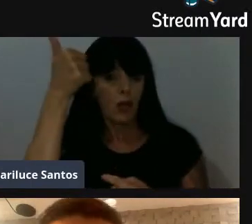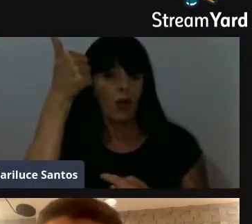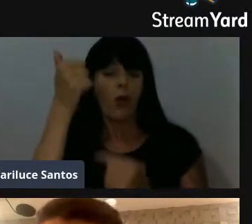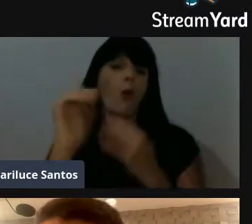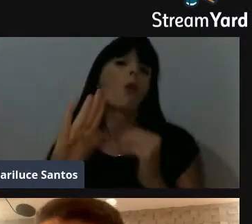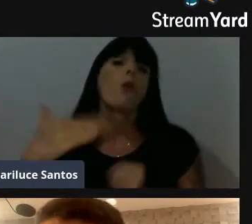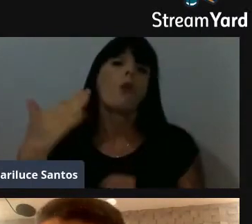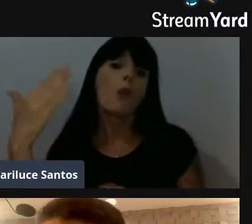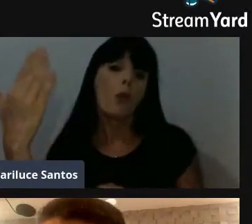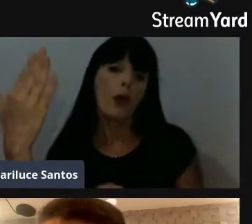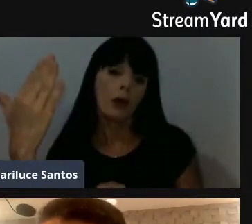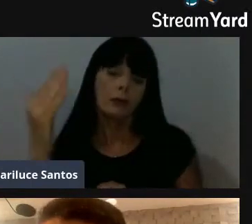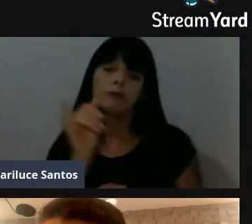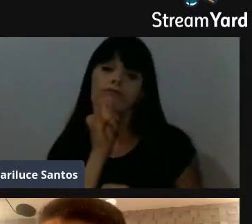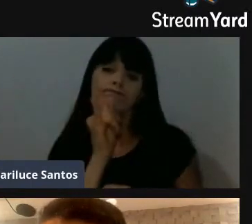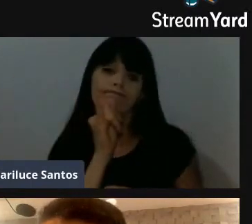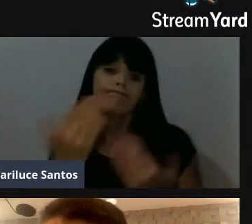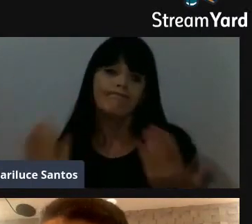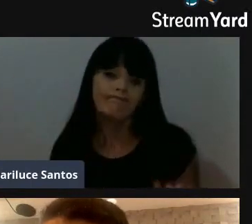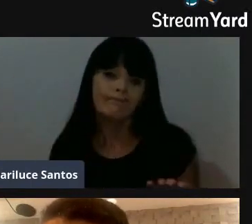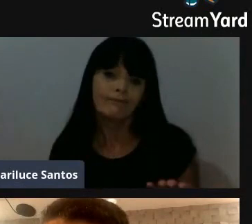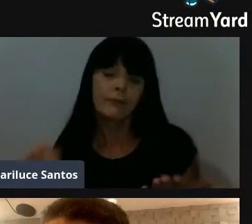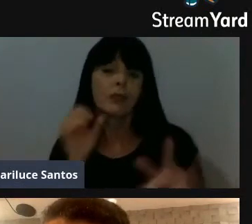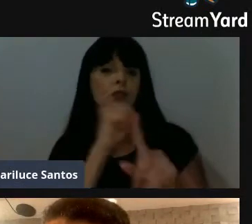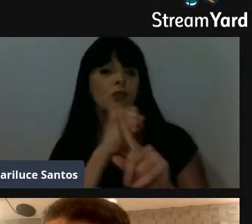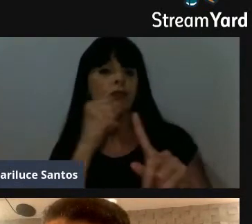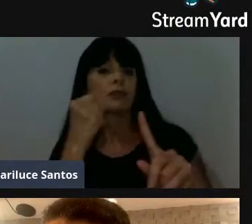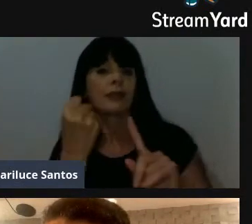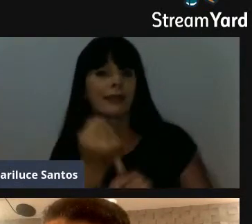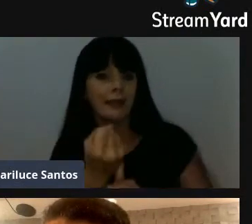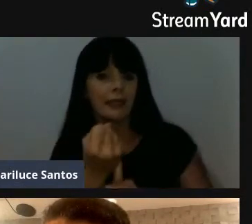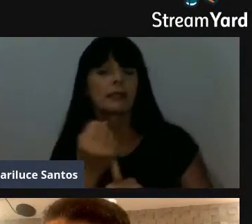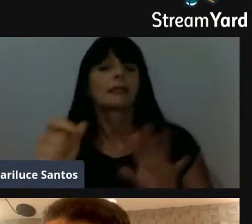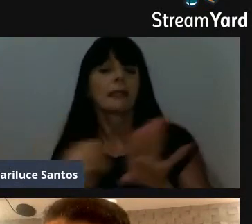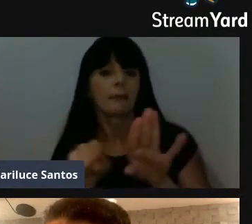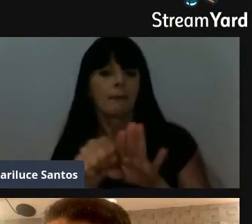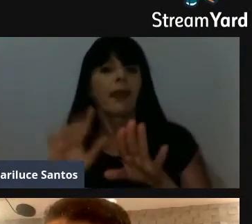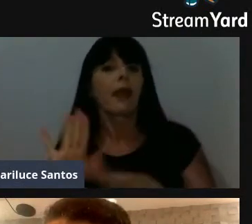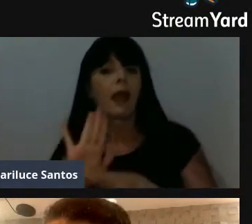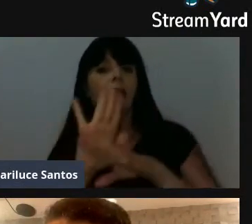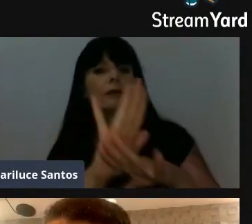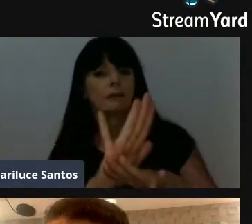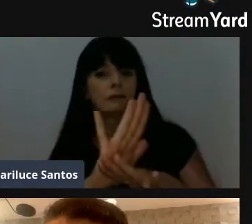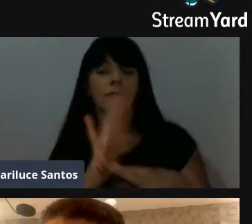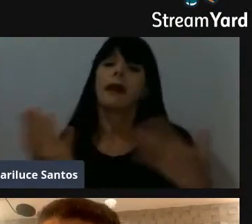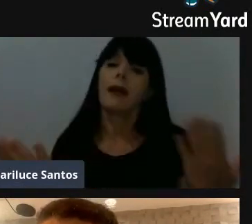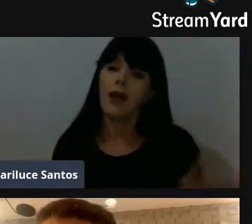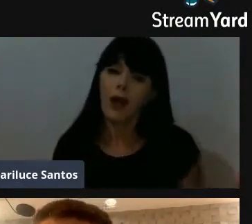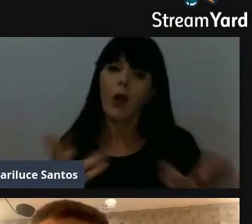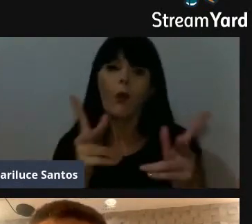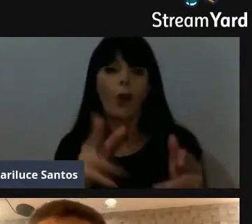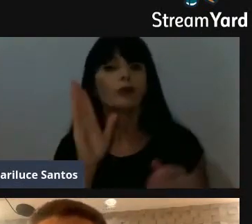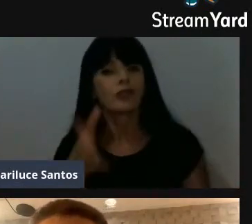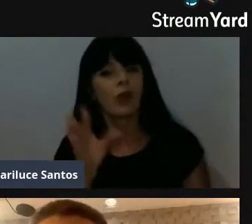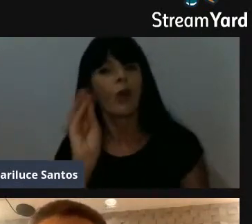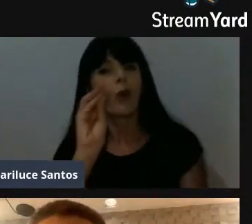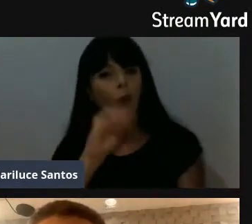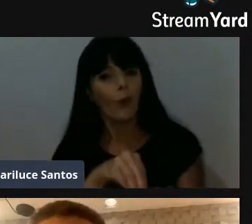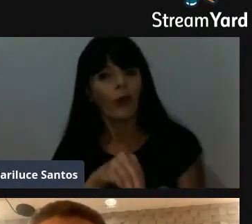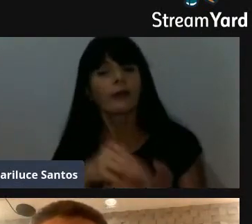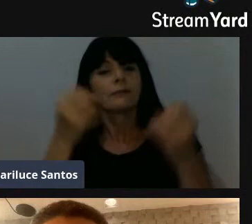promove a sociedade em volta. Nesse sentido, como eu já coloquei aí, nossos dois alunos